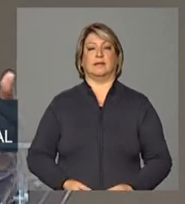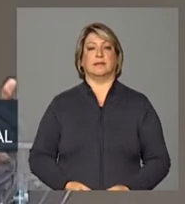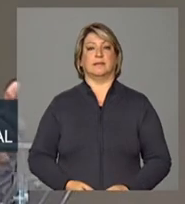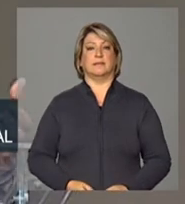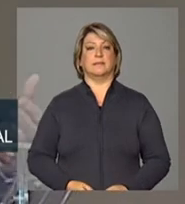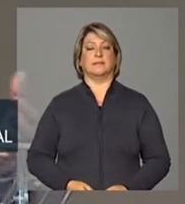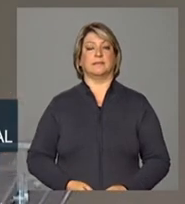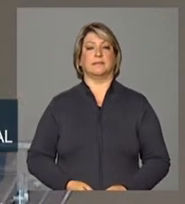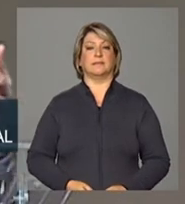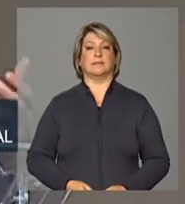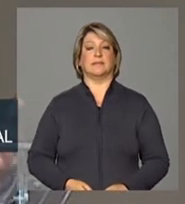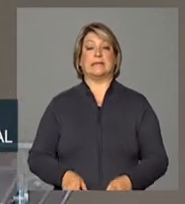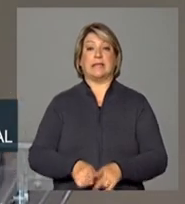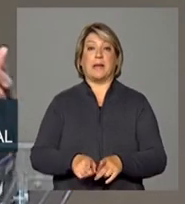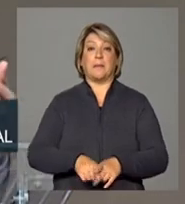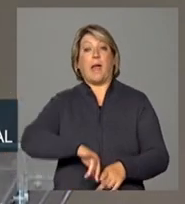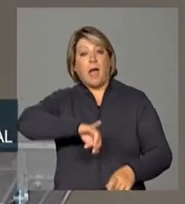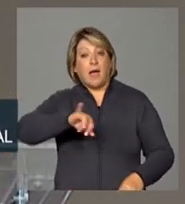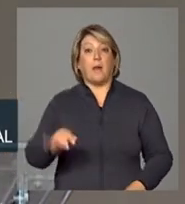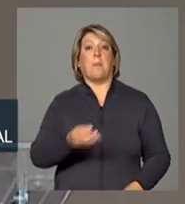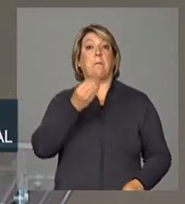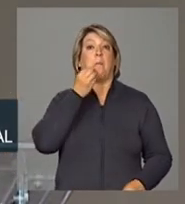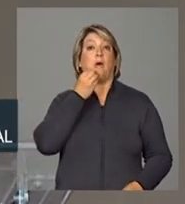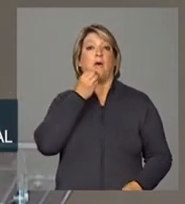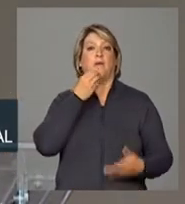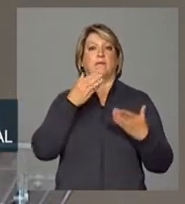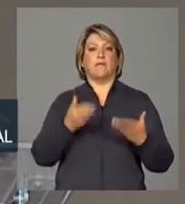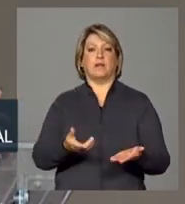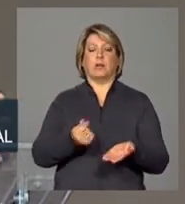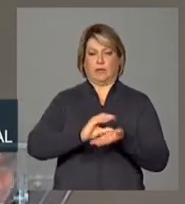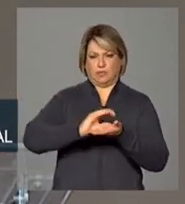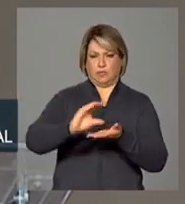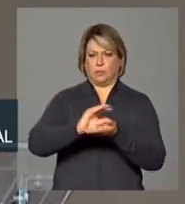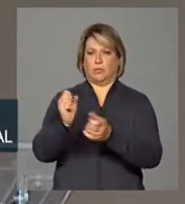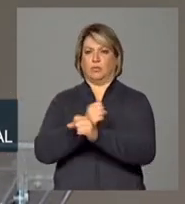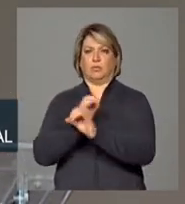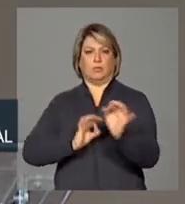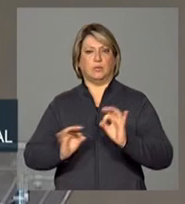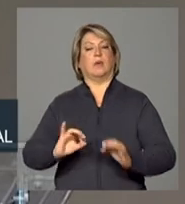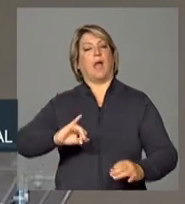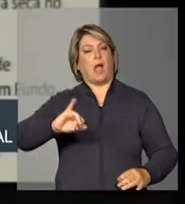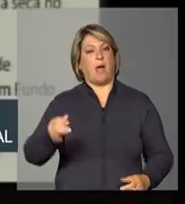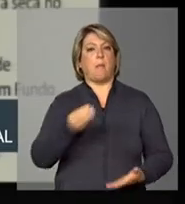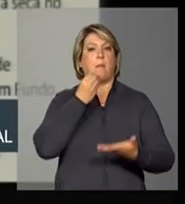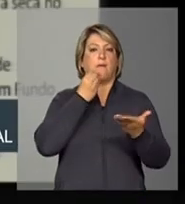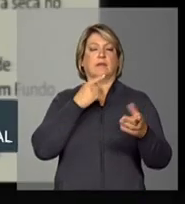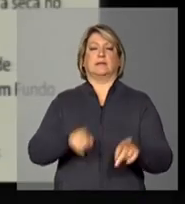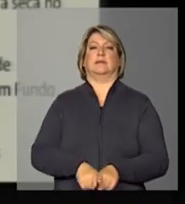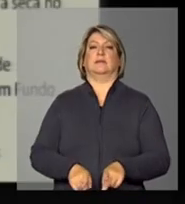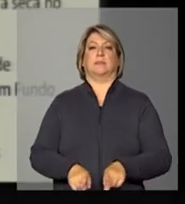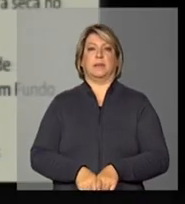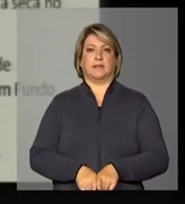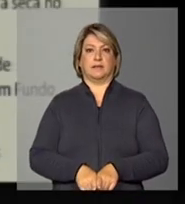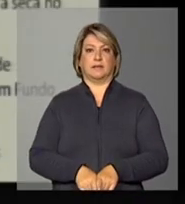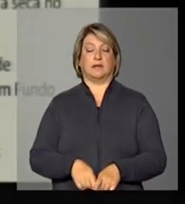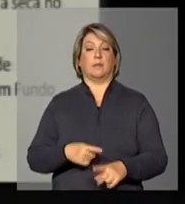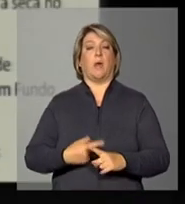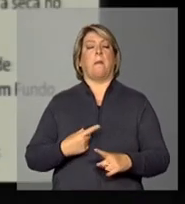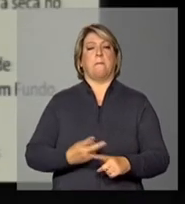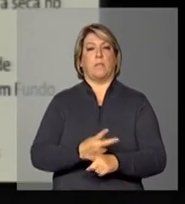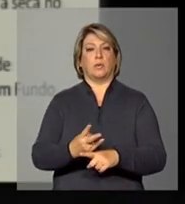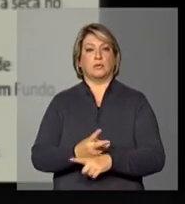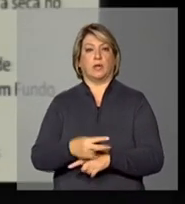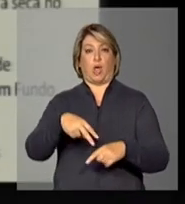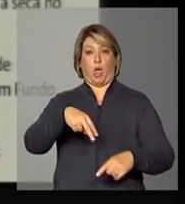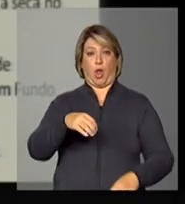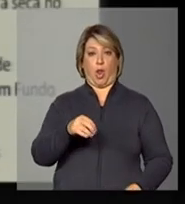tirar proveito dos investimentos estruturantes então temos buscado tanto no